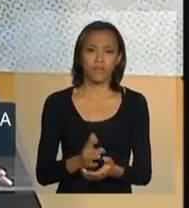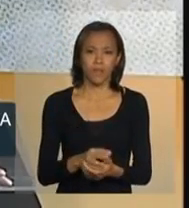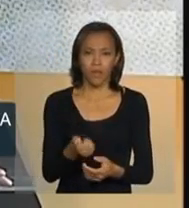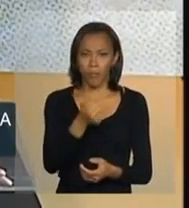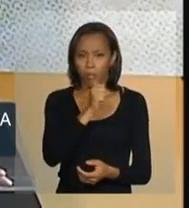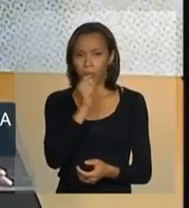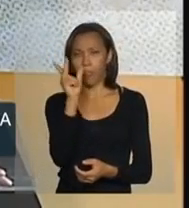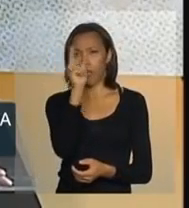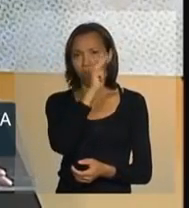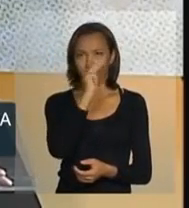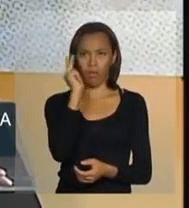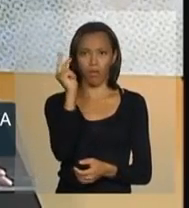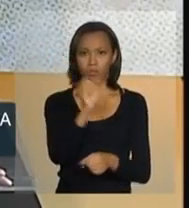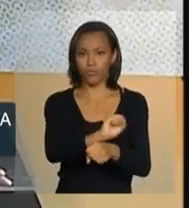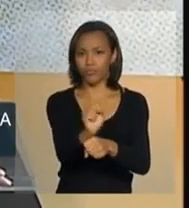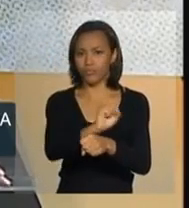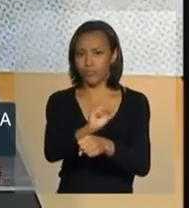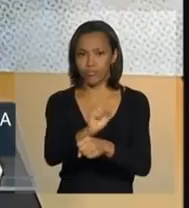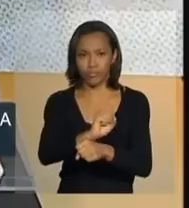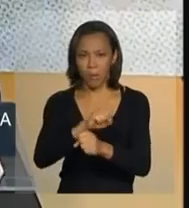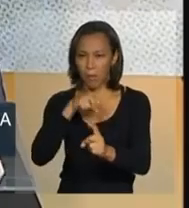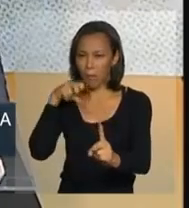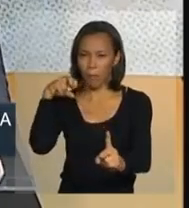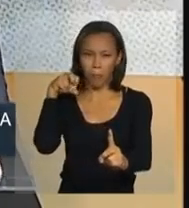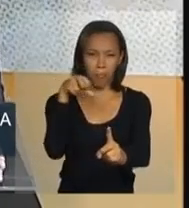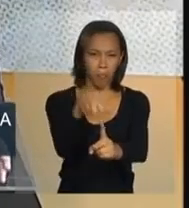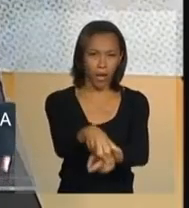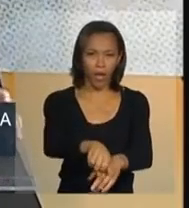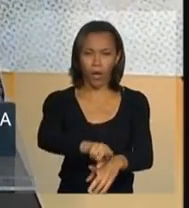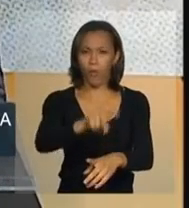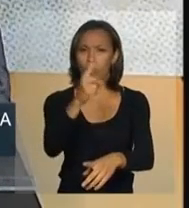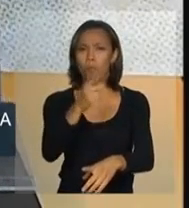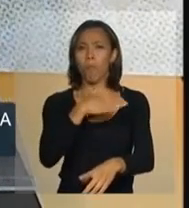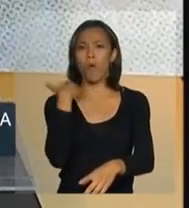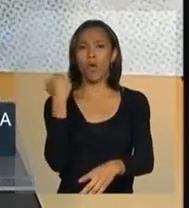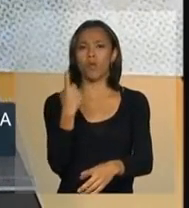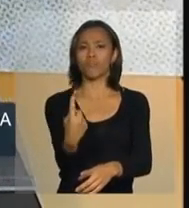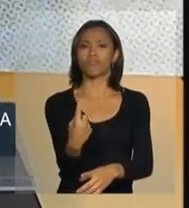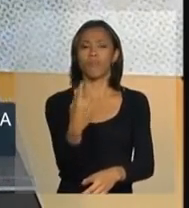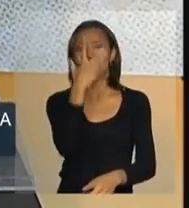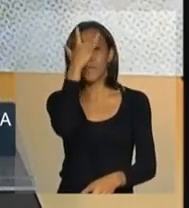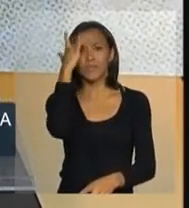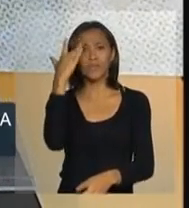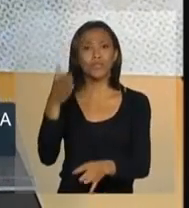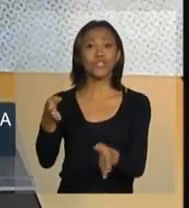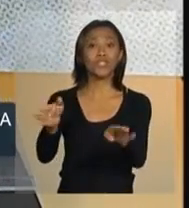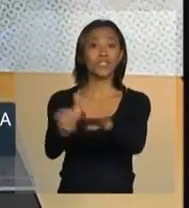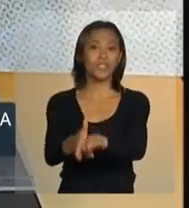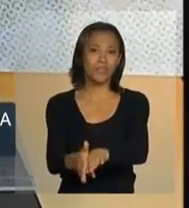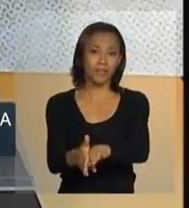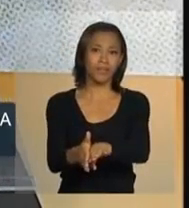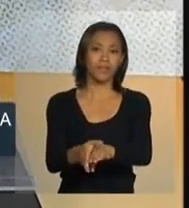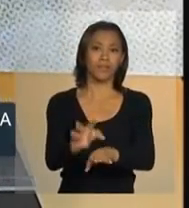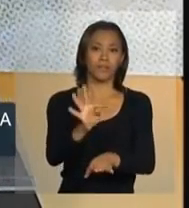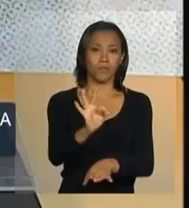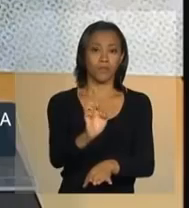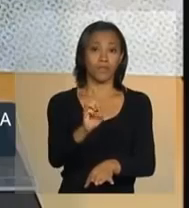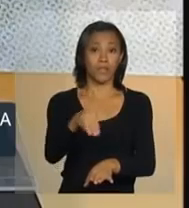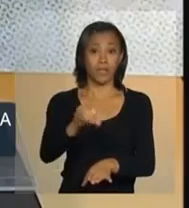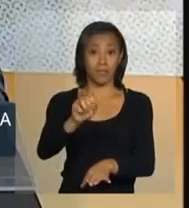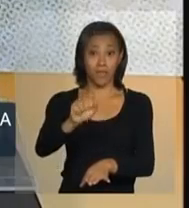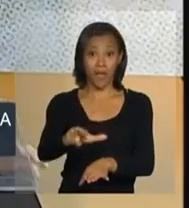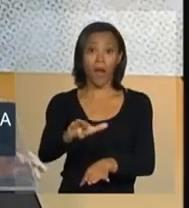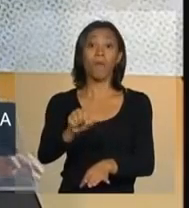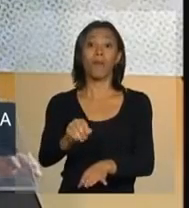alcoolizada, que atropelou e matou uma pessoa que estava entrando, chegando no terminal para tomar um